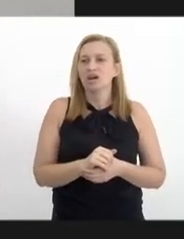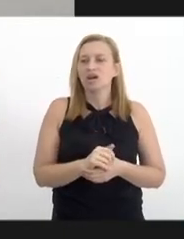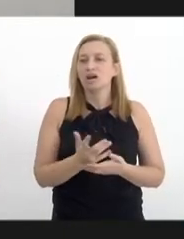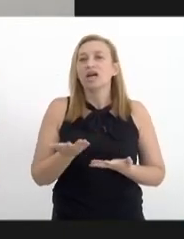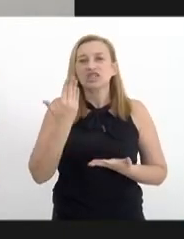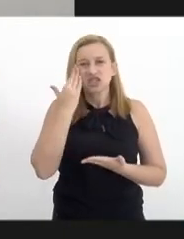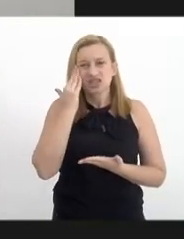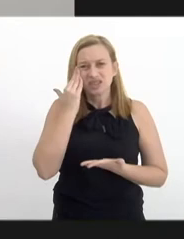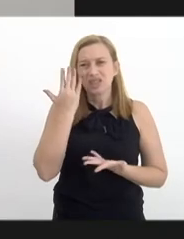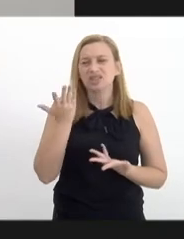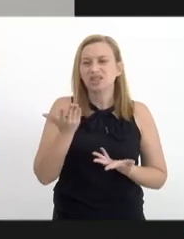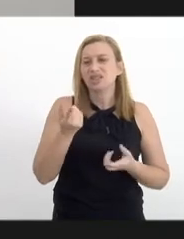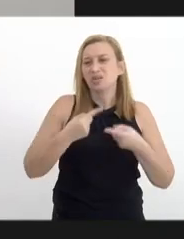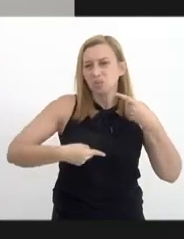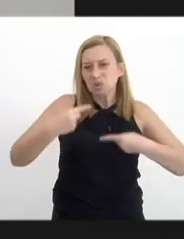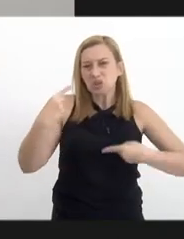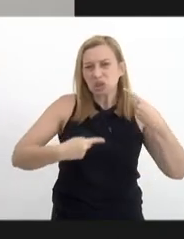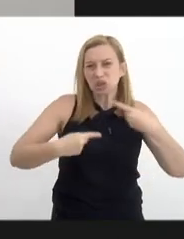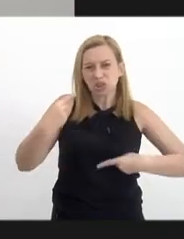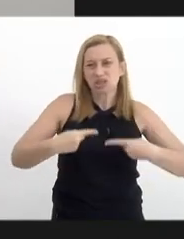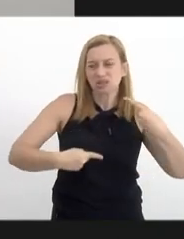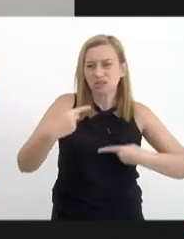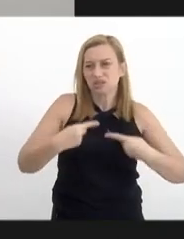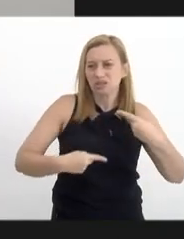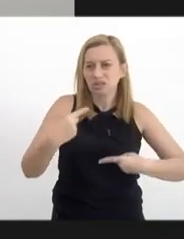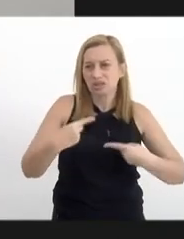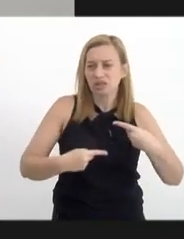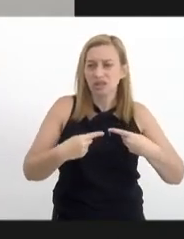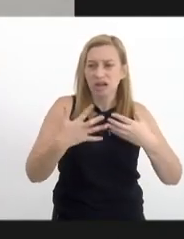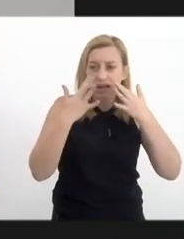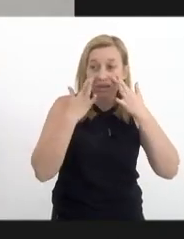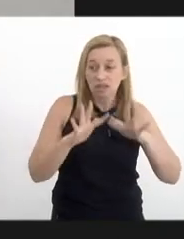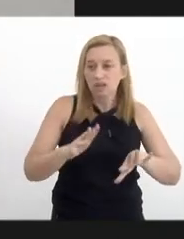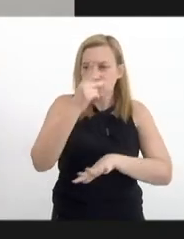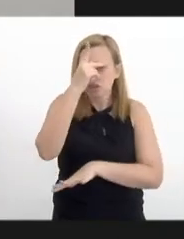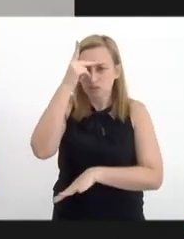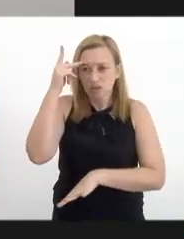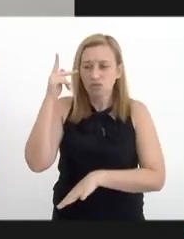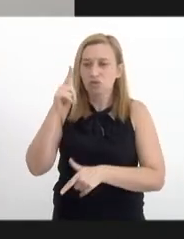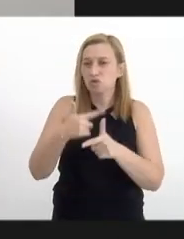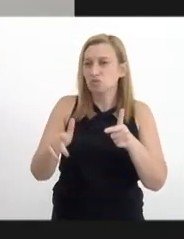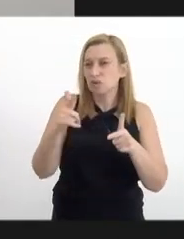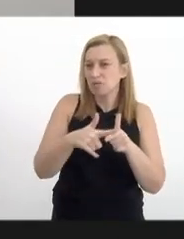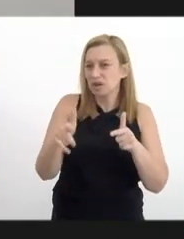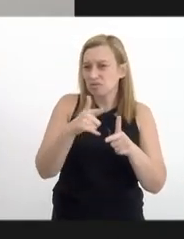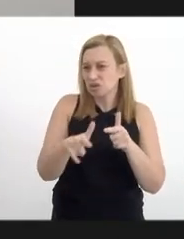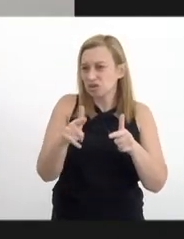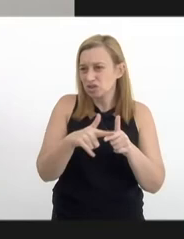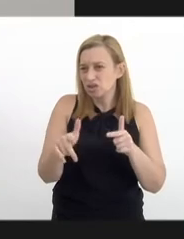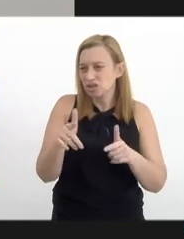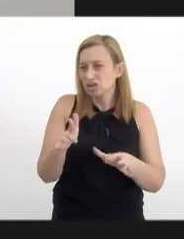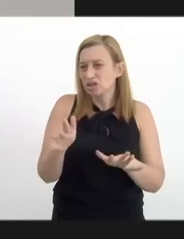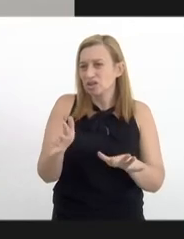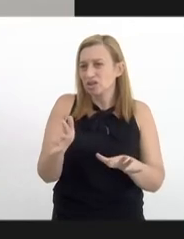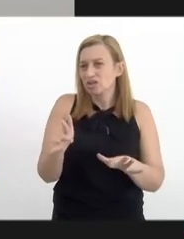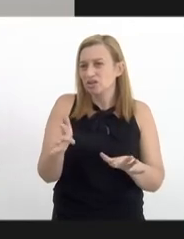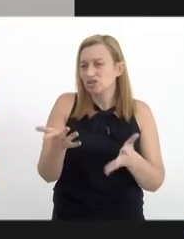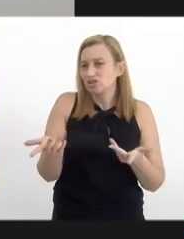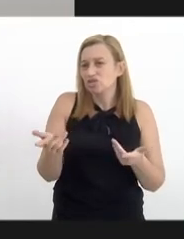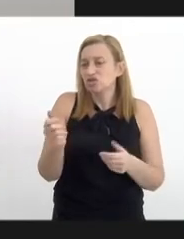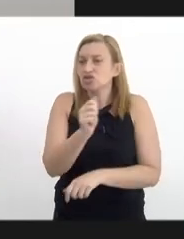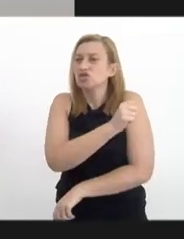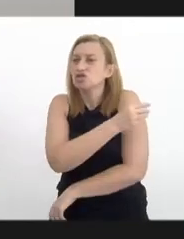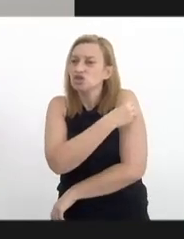entende na política de atenção às pessoas com problemas referentes ao uso de